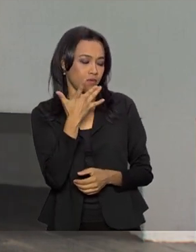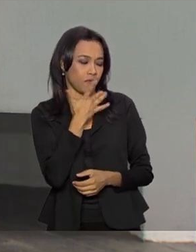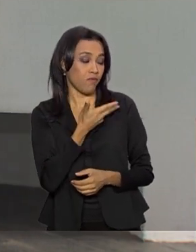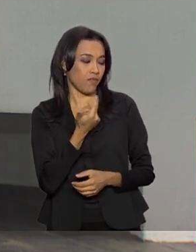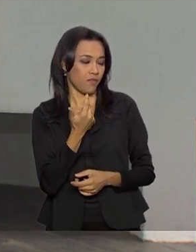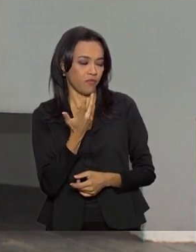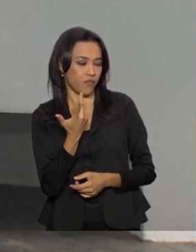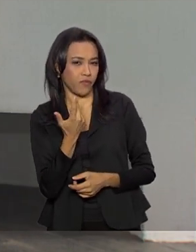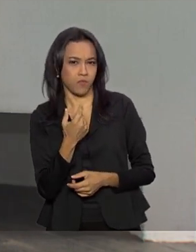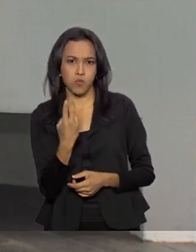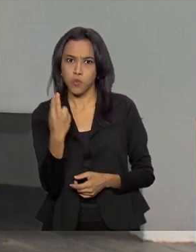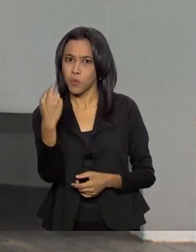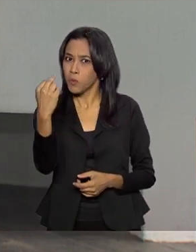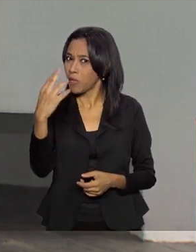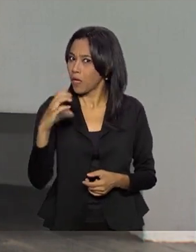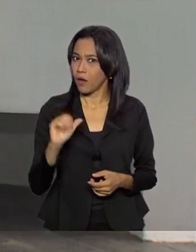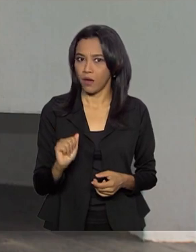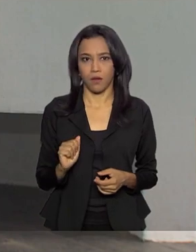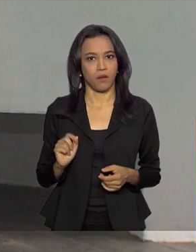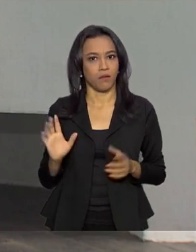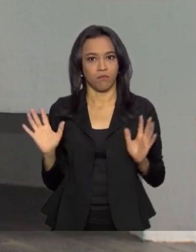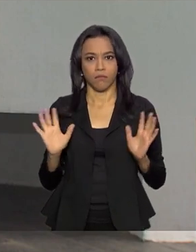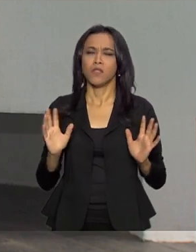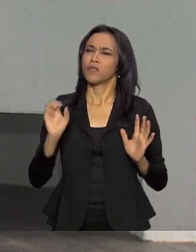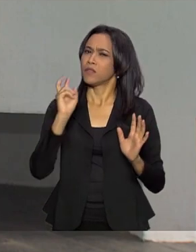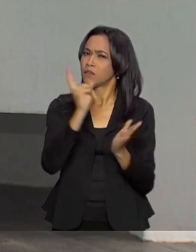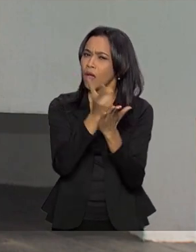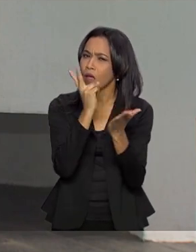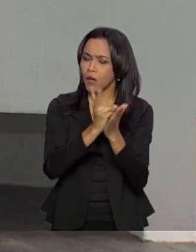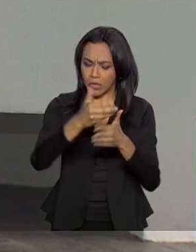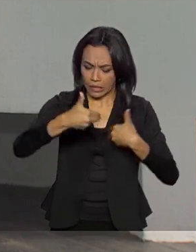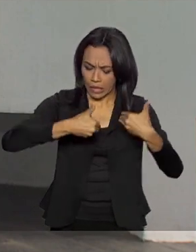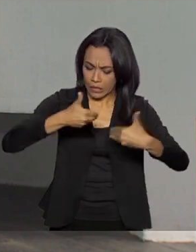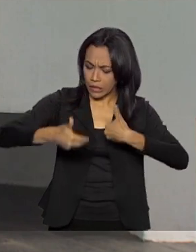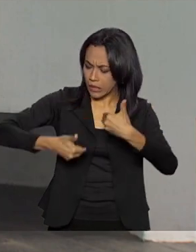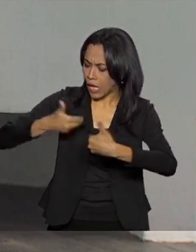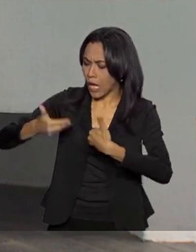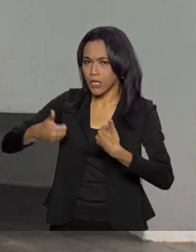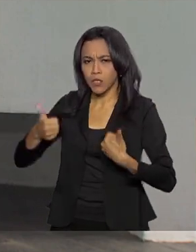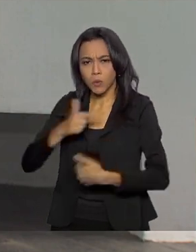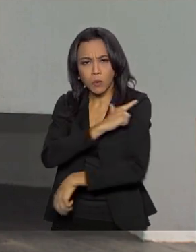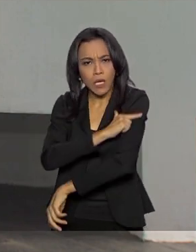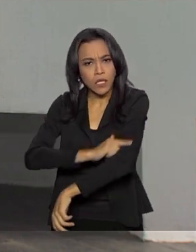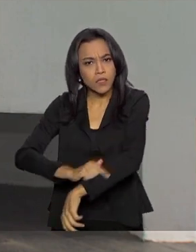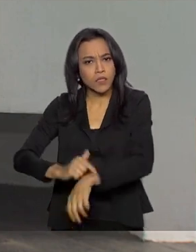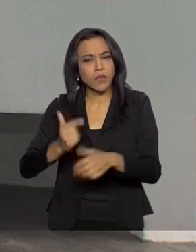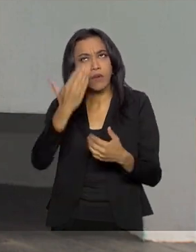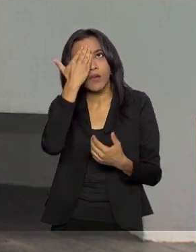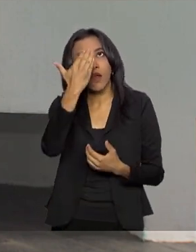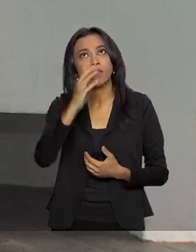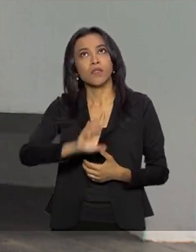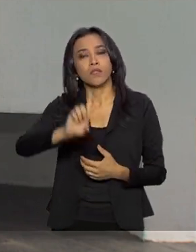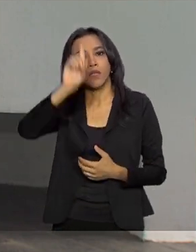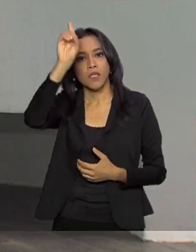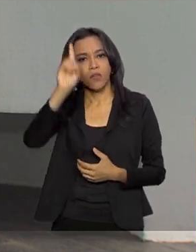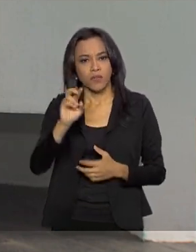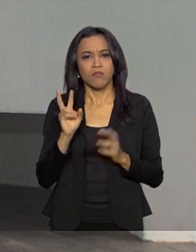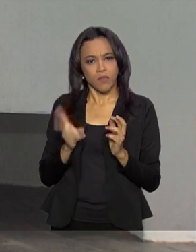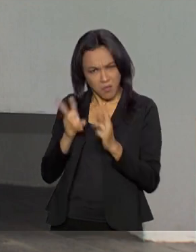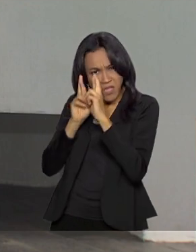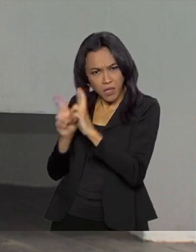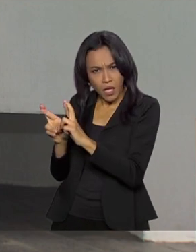Nunca tive... Sempre fui muito bem tratada, graças a Deus. Muito respeitada. Nunca sofreu assédio.